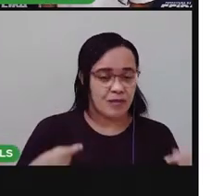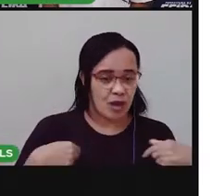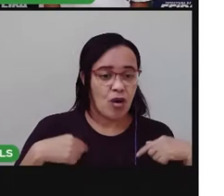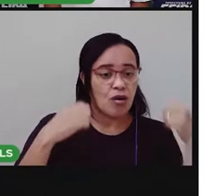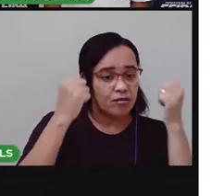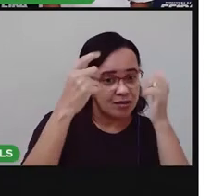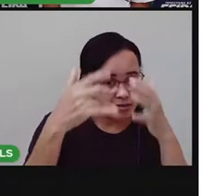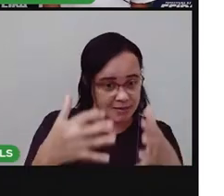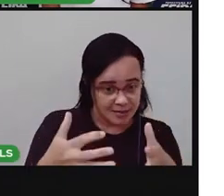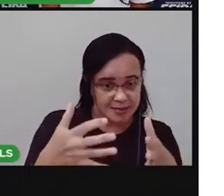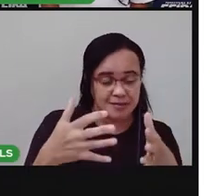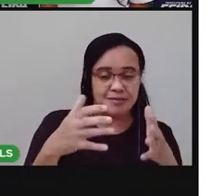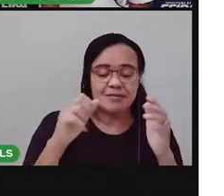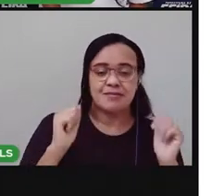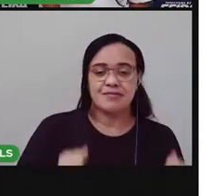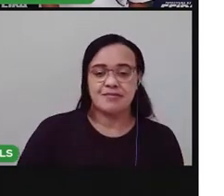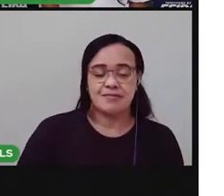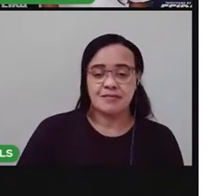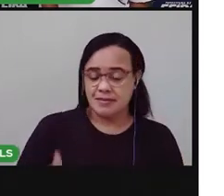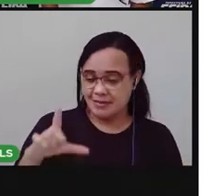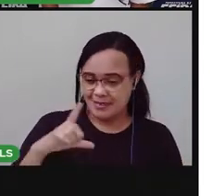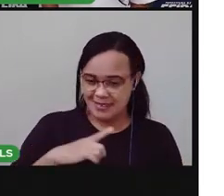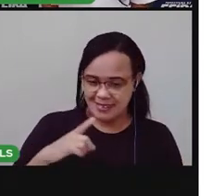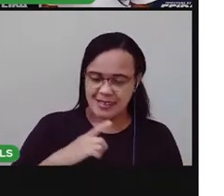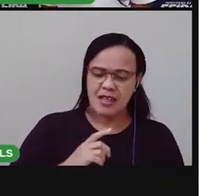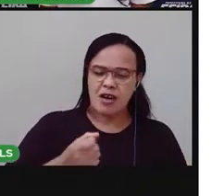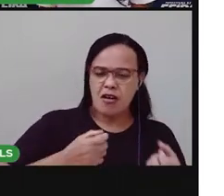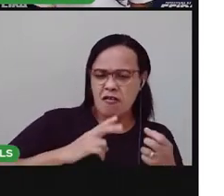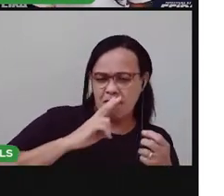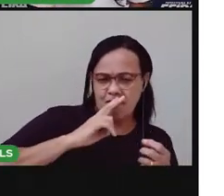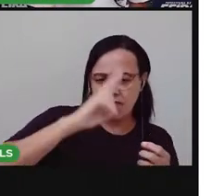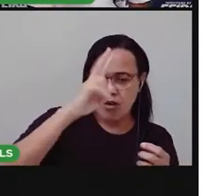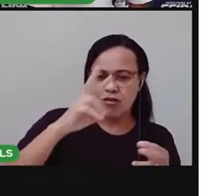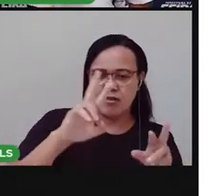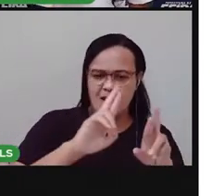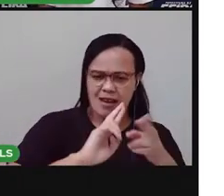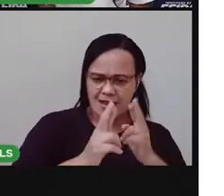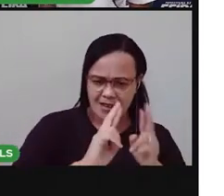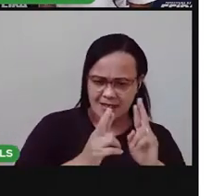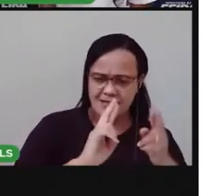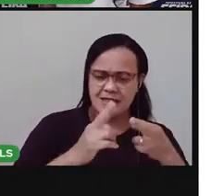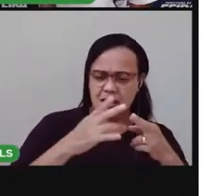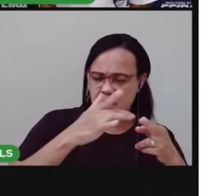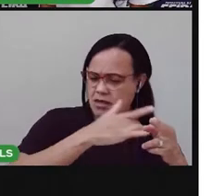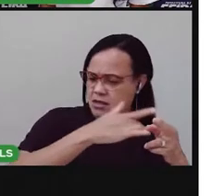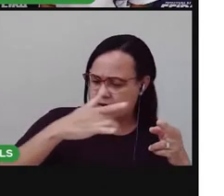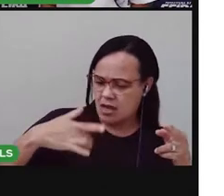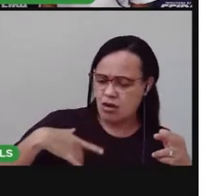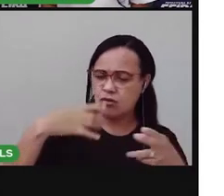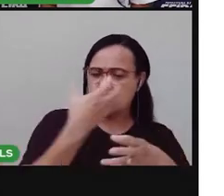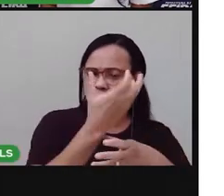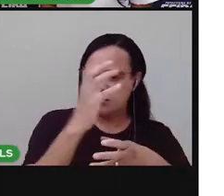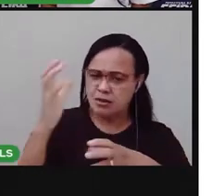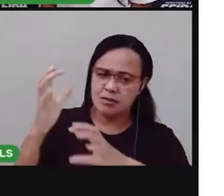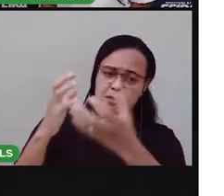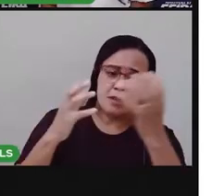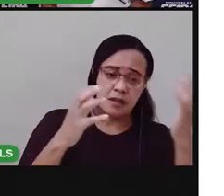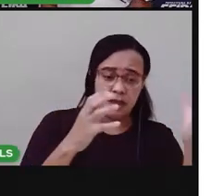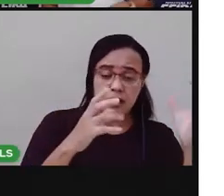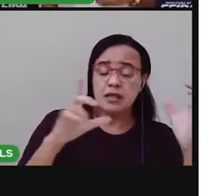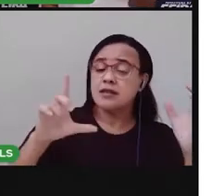existe sim uma forte relação entre saúde e meio ambiente e meio